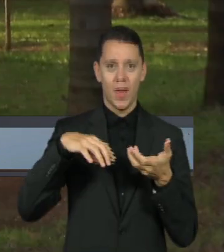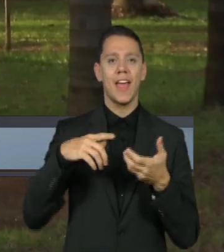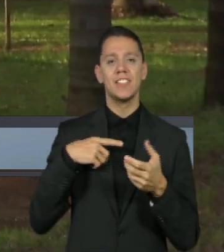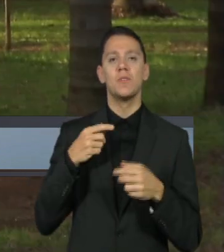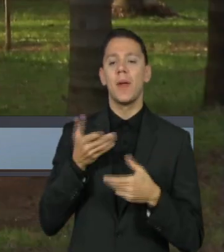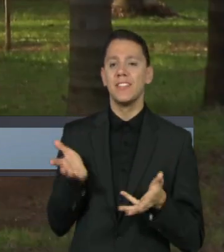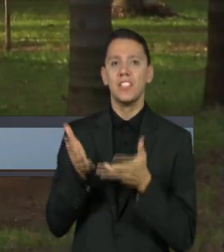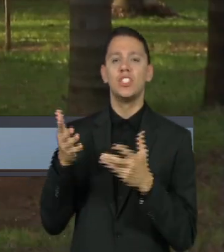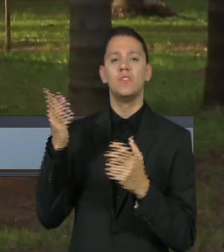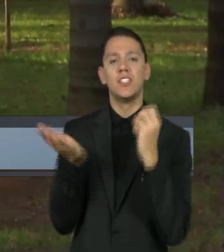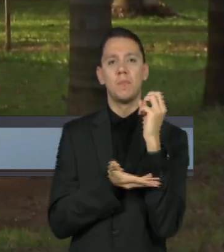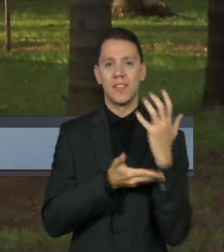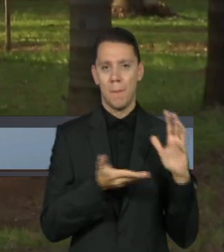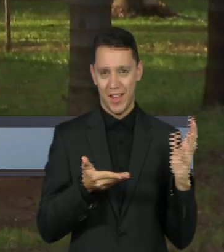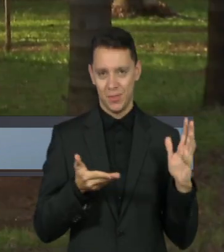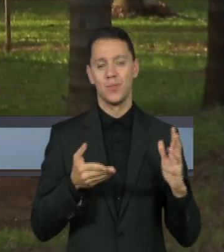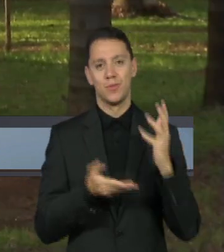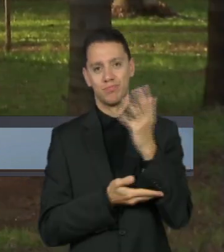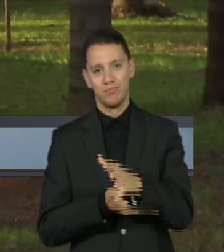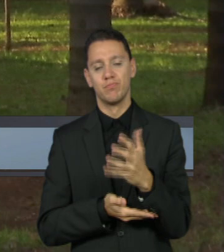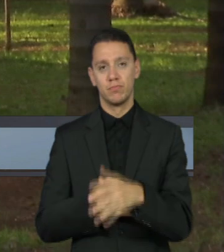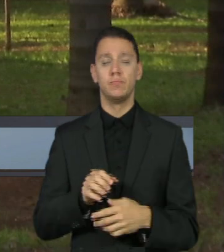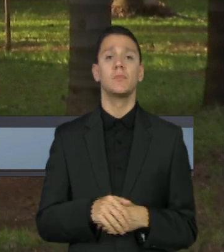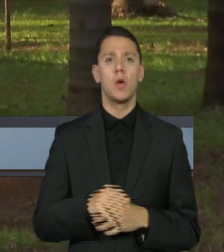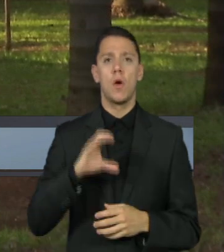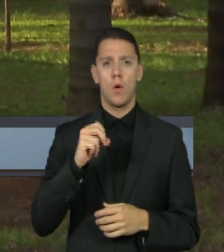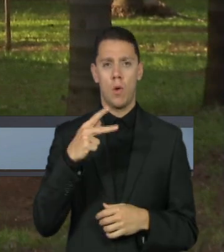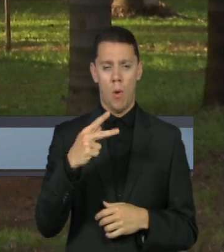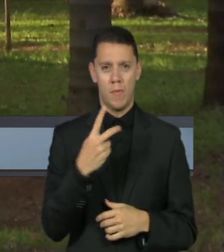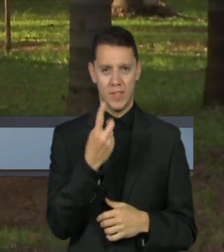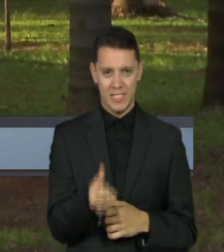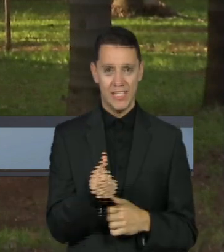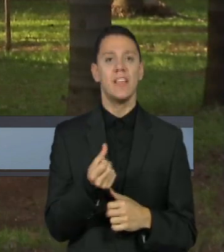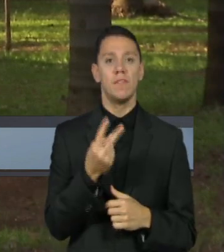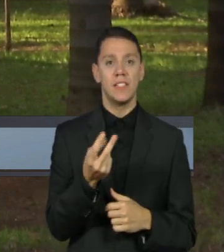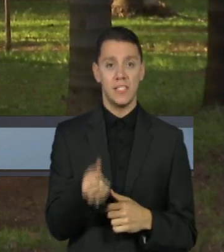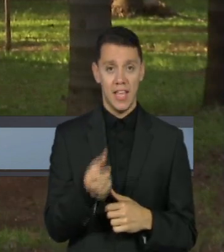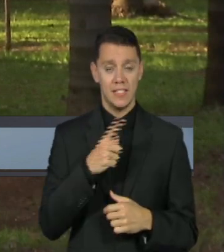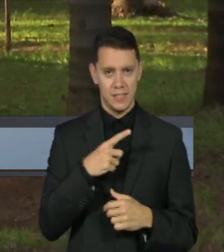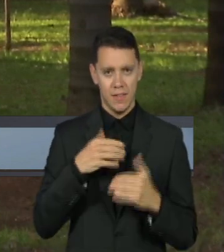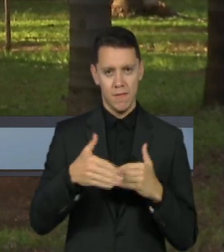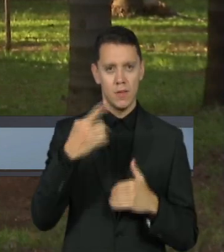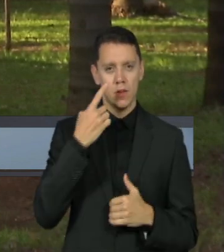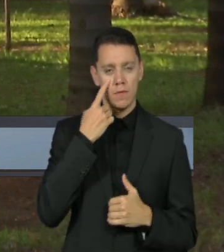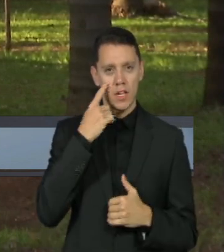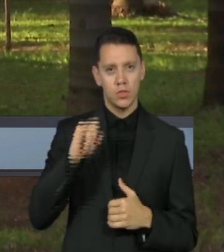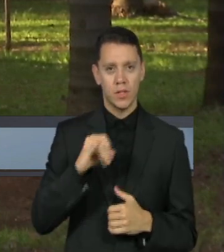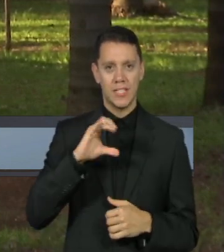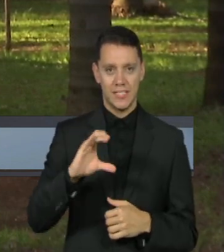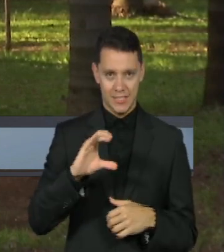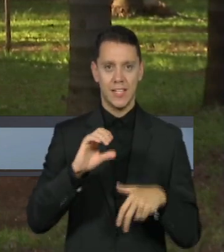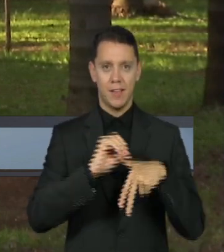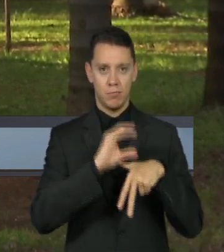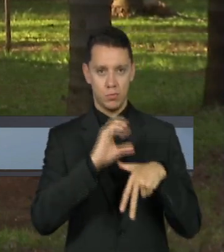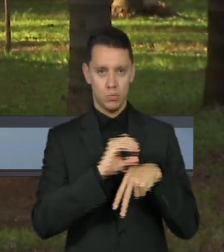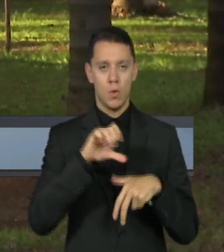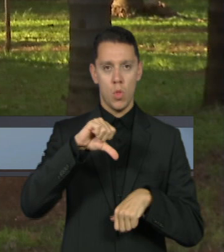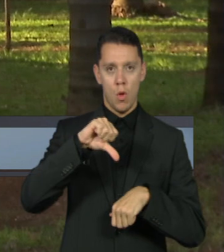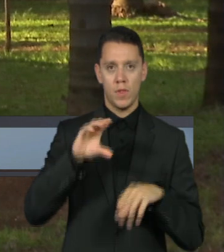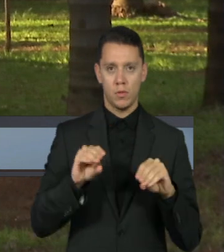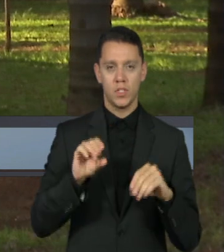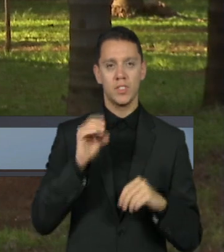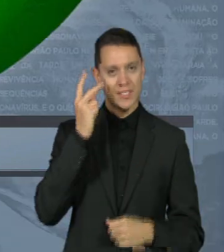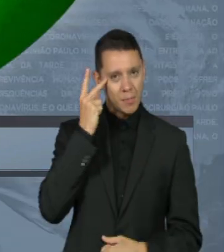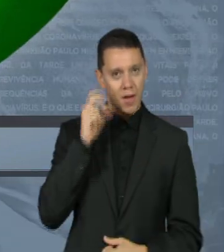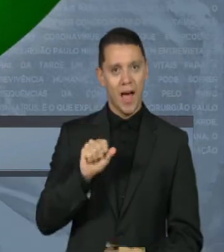A cobertura completa da COP26 você acompanha no Jornal da Cultura, a partir das nove da noite. De São Paulo, Adele